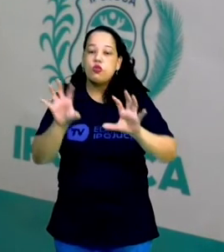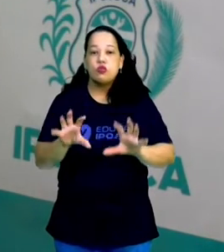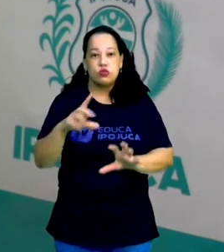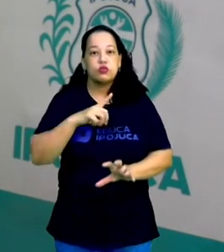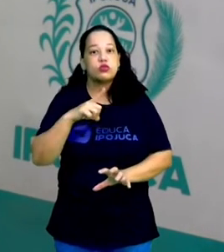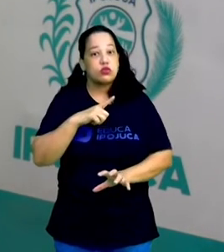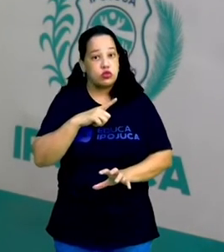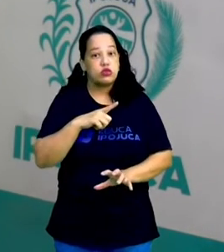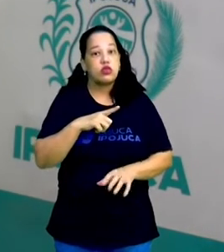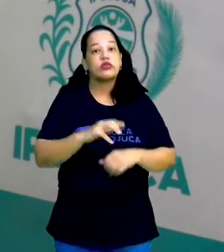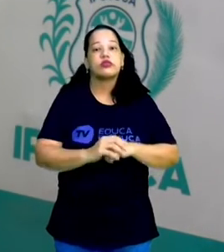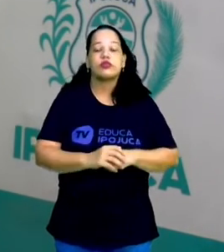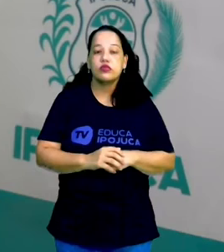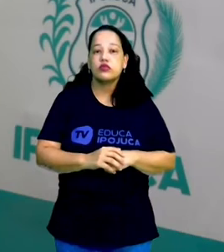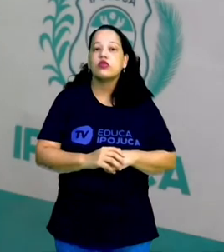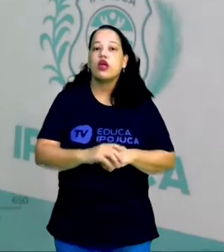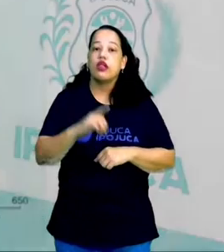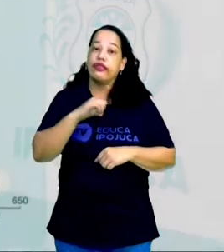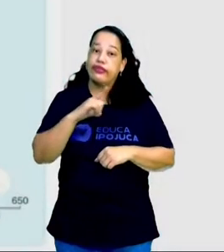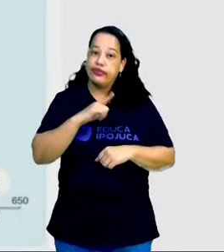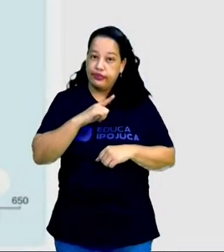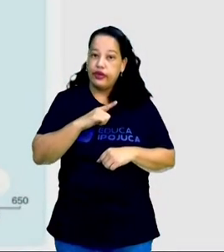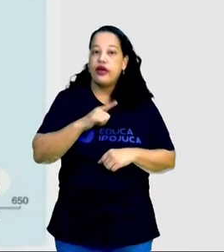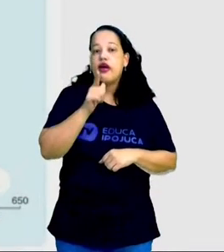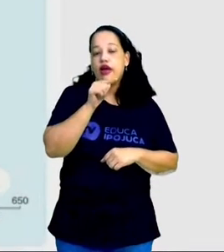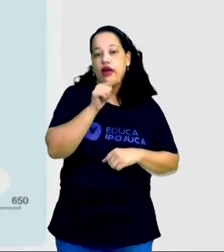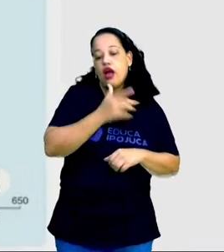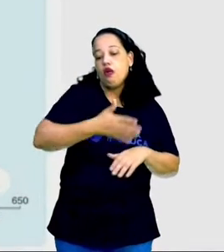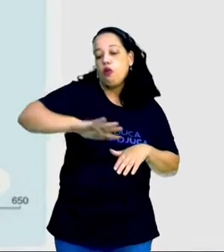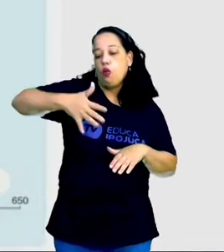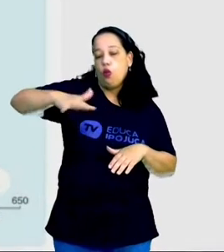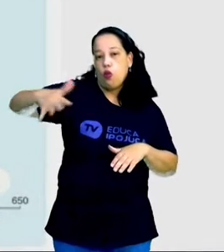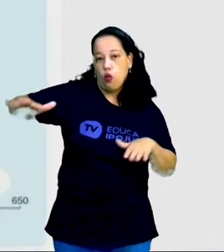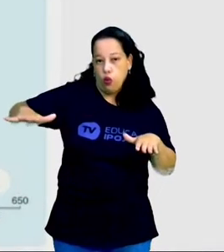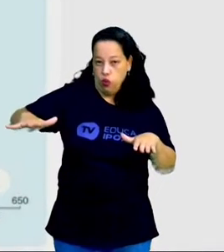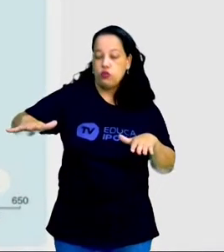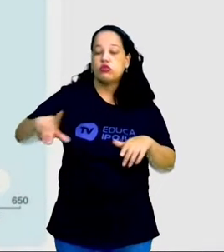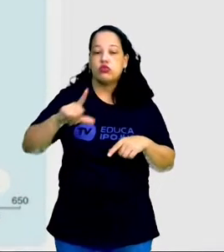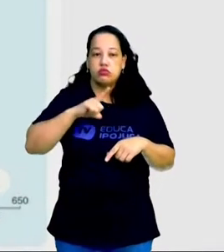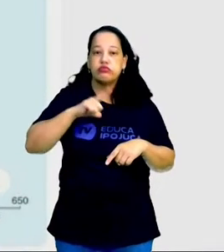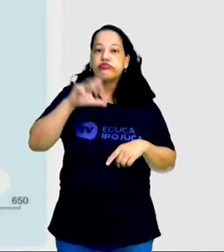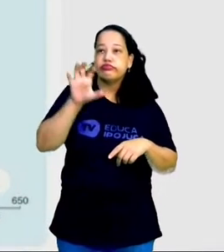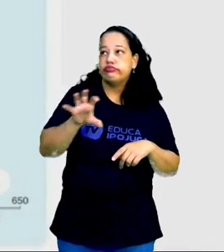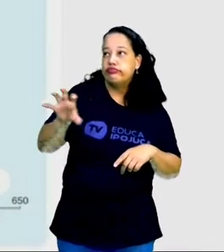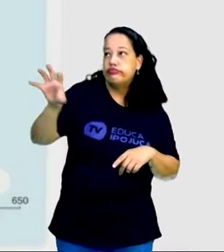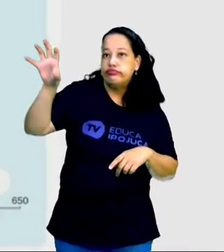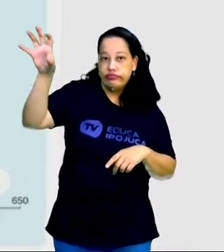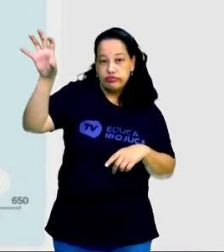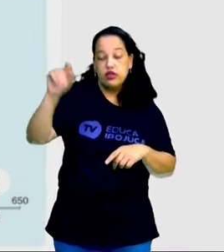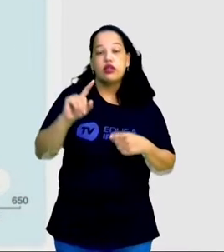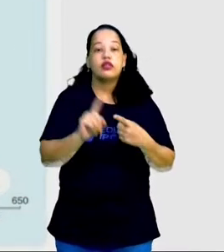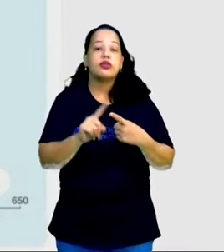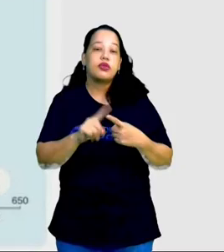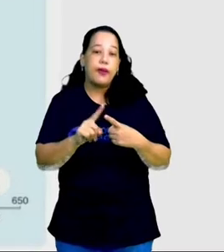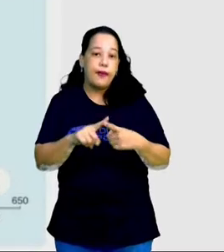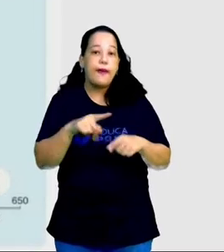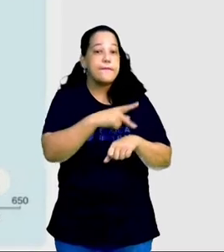na faixa litorânea do nosso país. E na América do Sul, nos outros países,